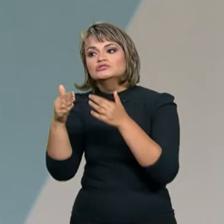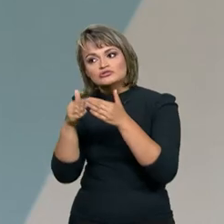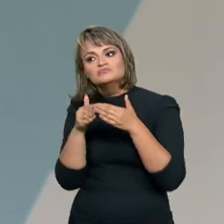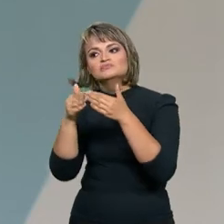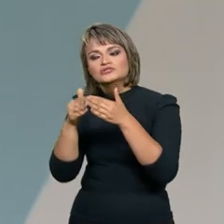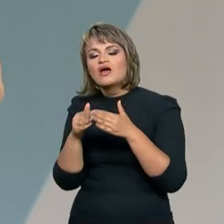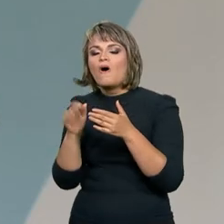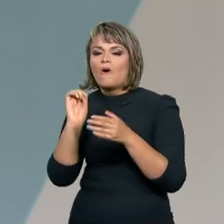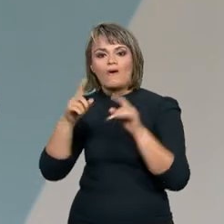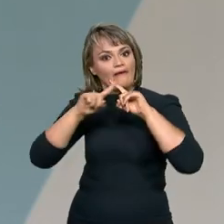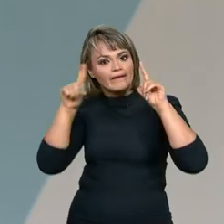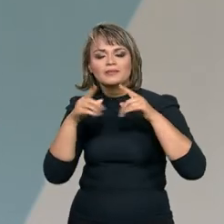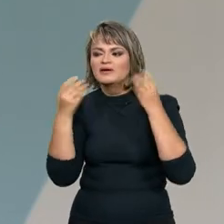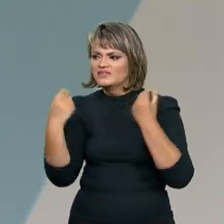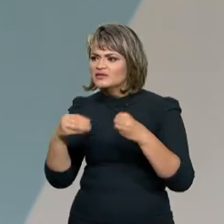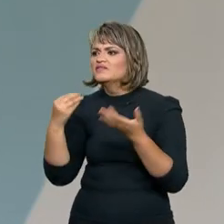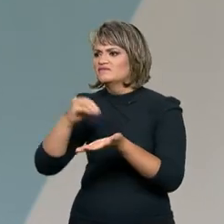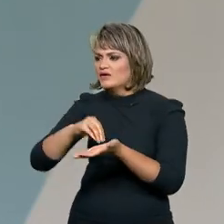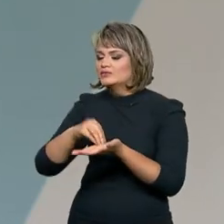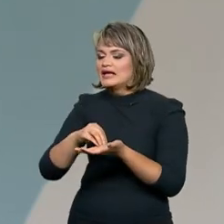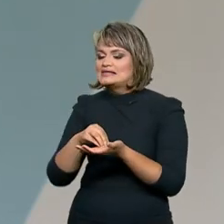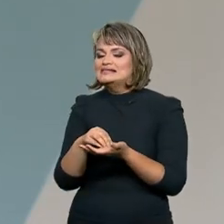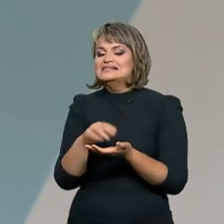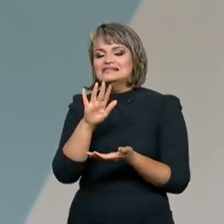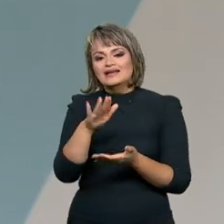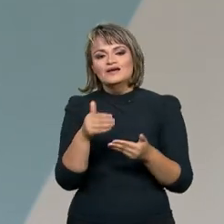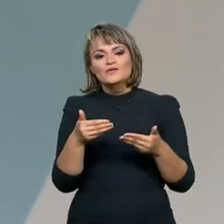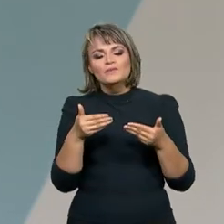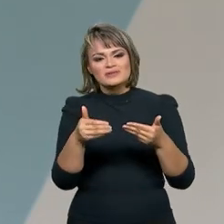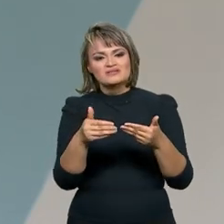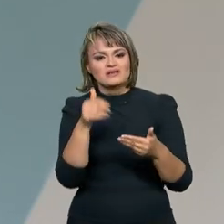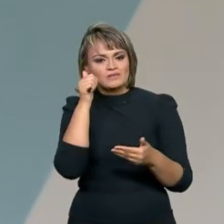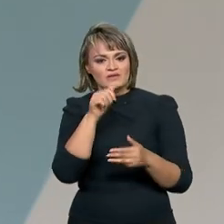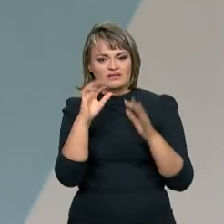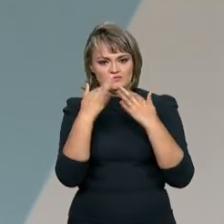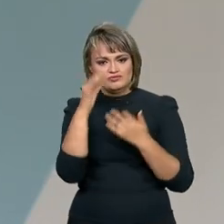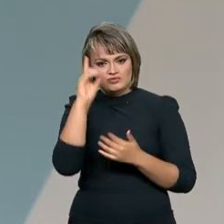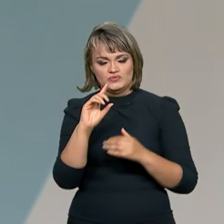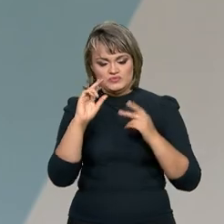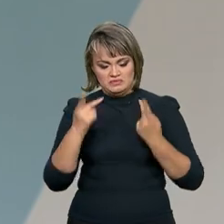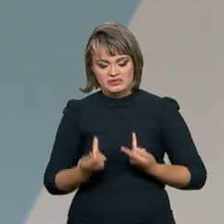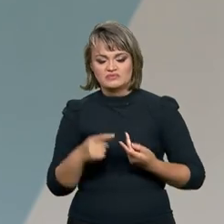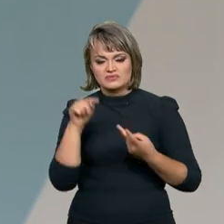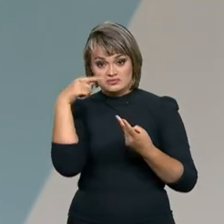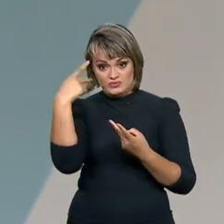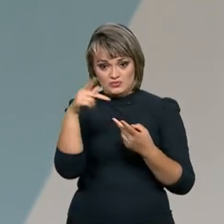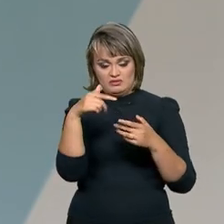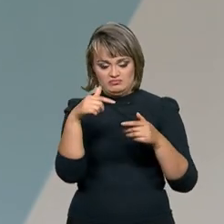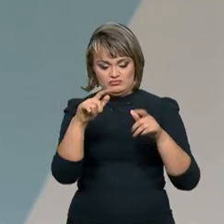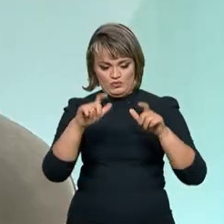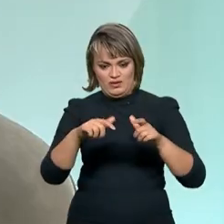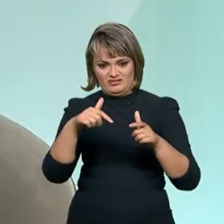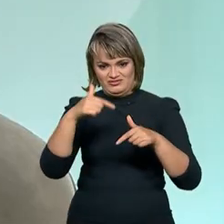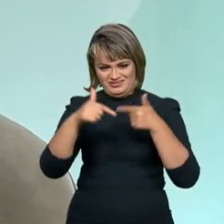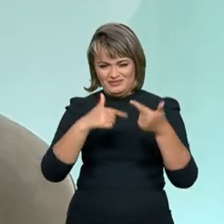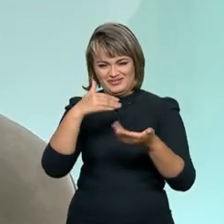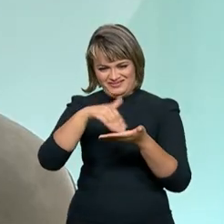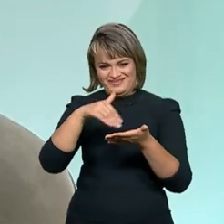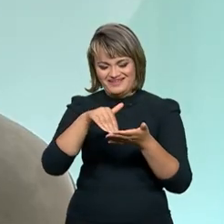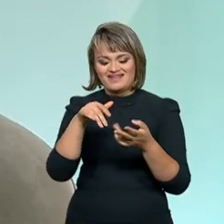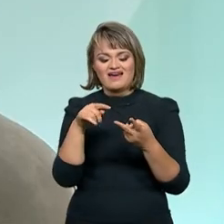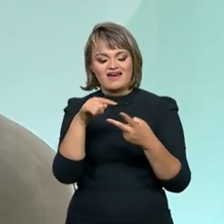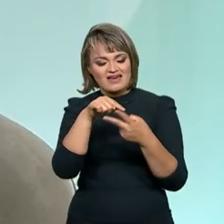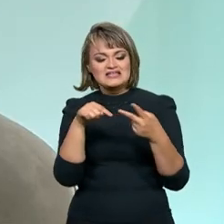também, o Ministério da Mulher, da Família e dos Direitos Humanos e a Secretaria, ela dispõe de alguns instrumentos que são